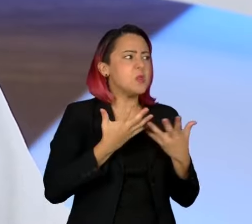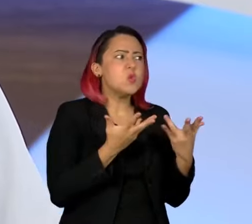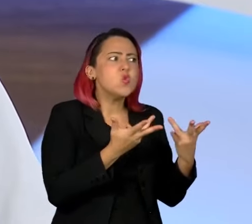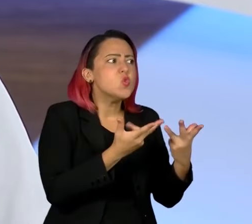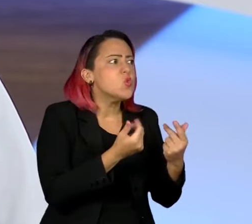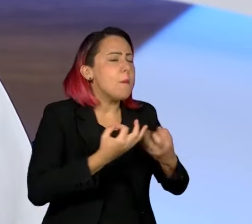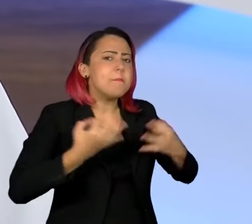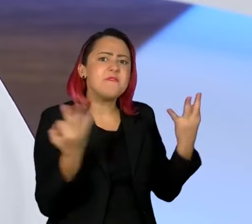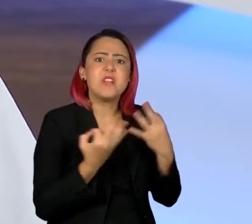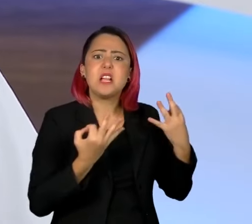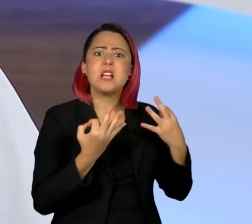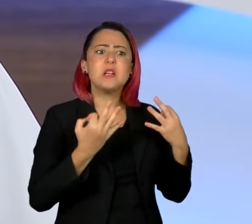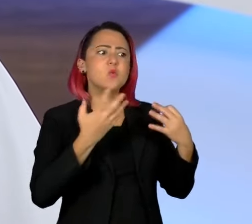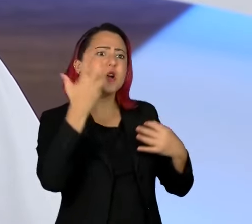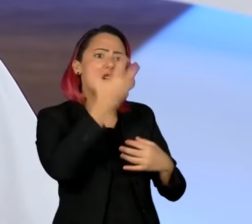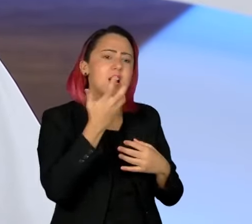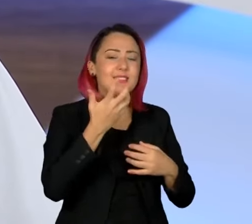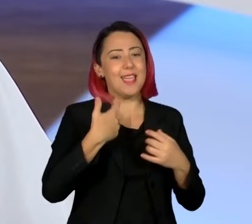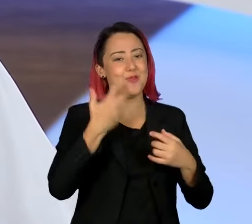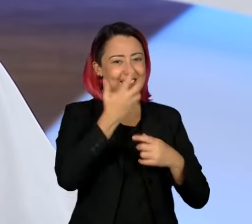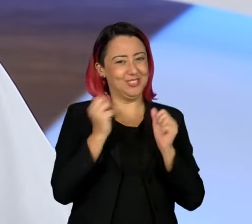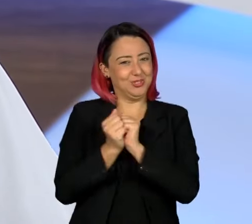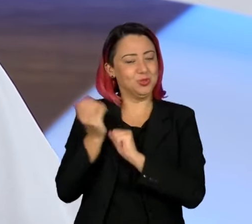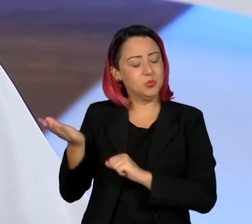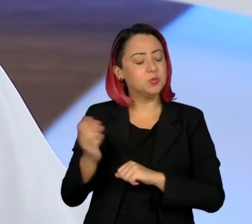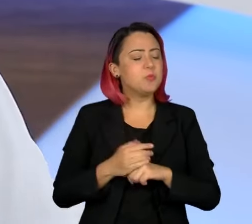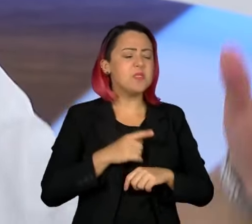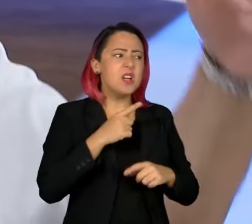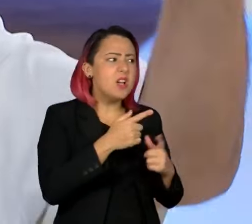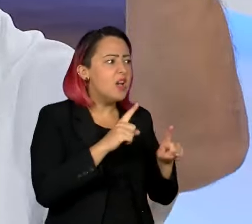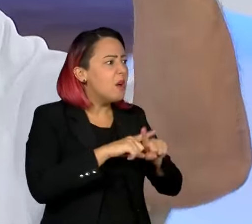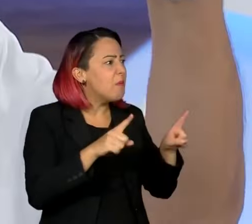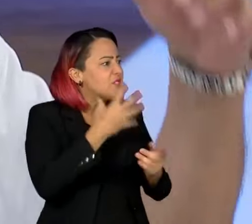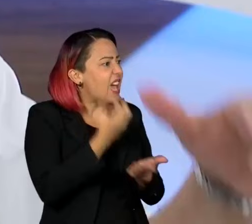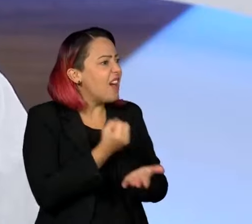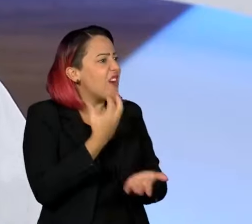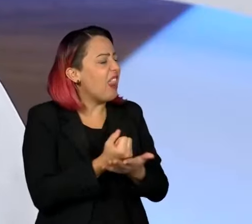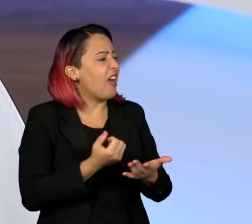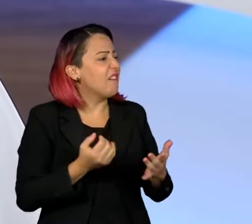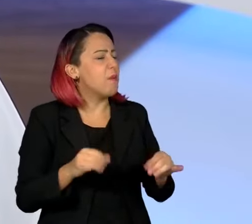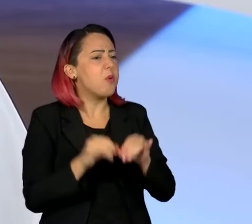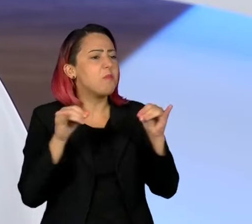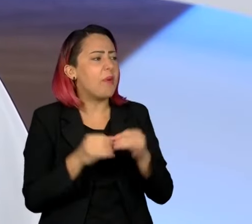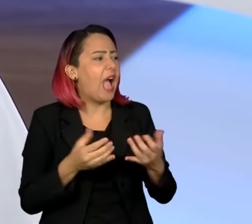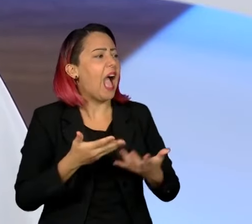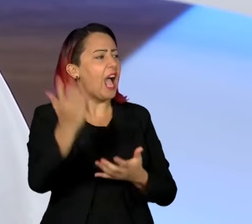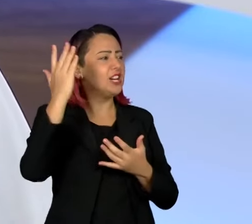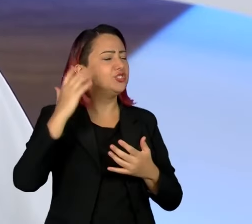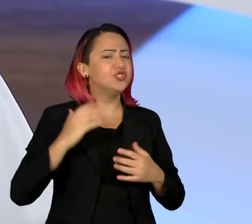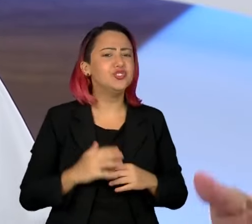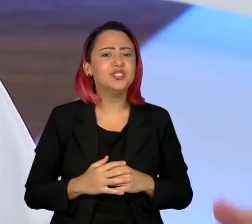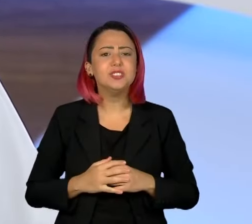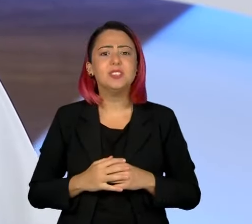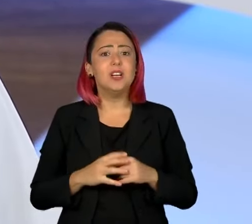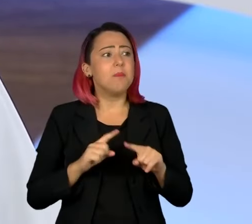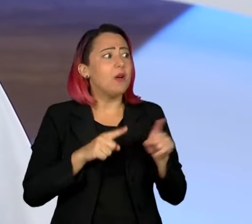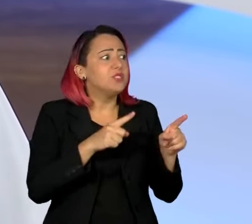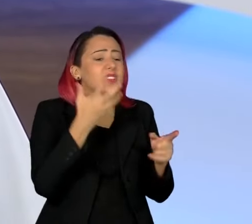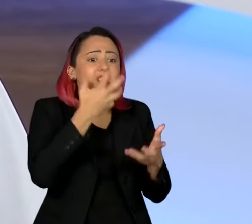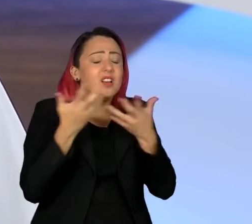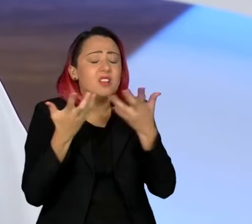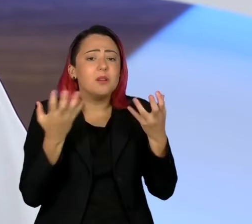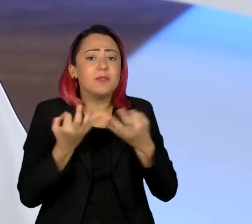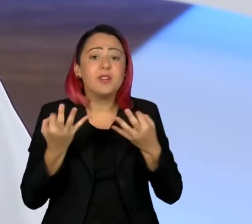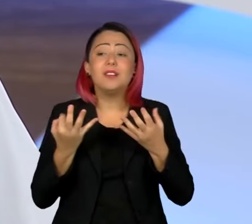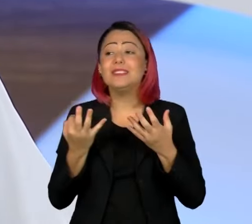Estrelas com ele tocando. Ele disse, você canta demais. No entanto, você grava essas porcarias que você grava. E não sei o não sei o que. Aí eu digo,